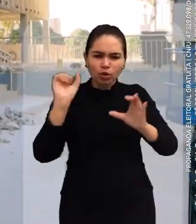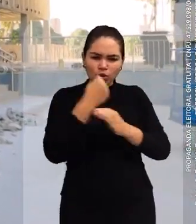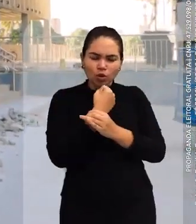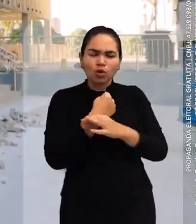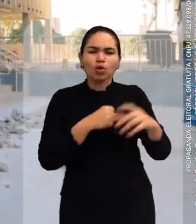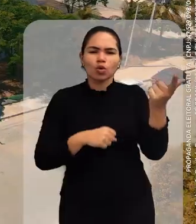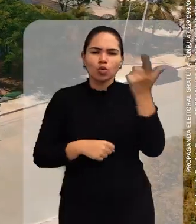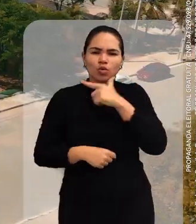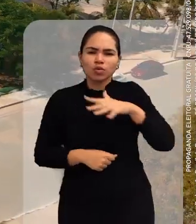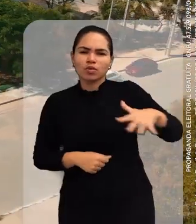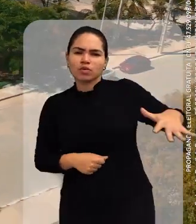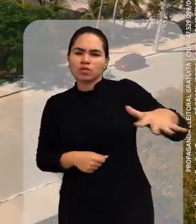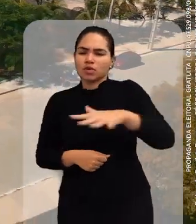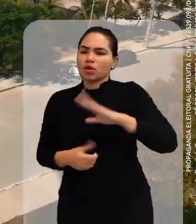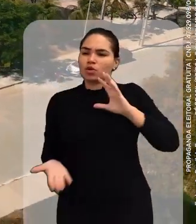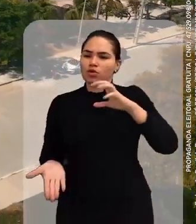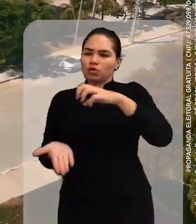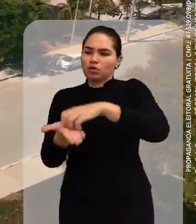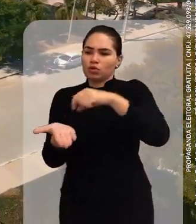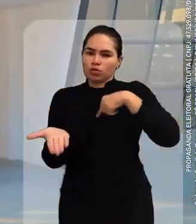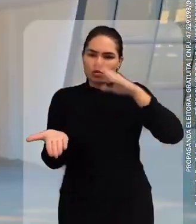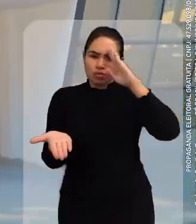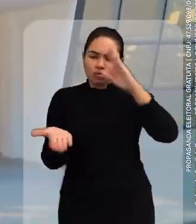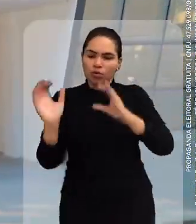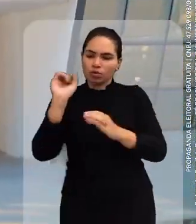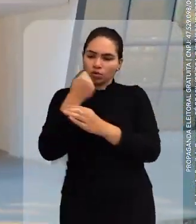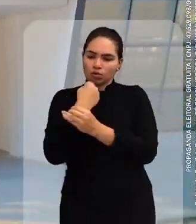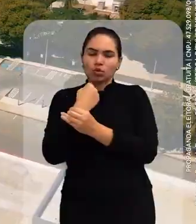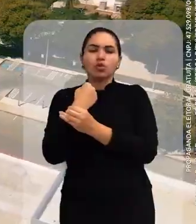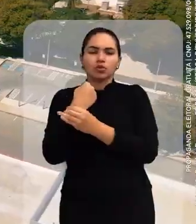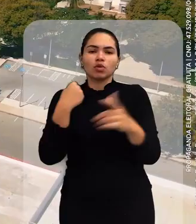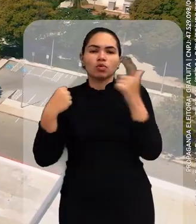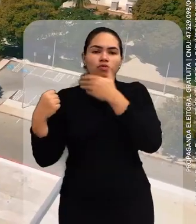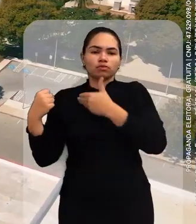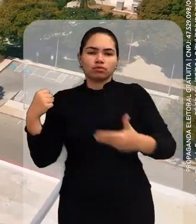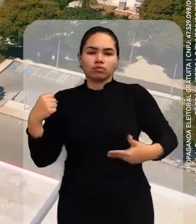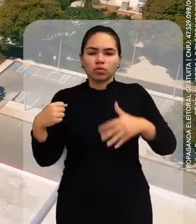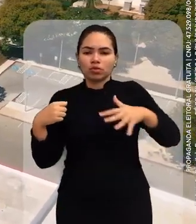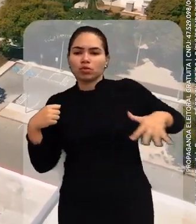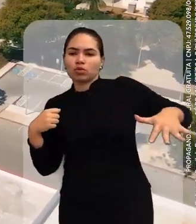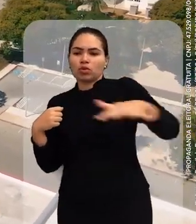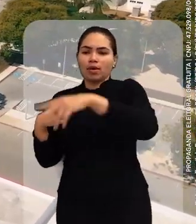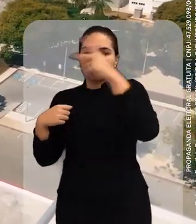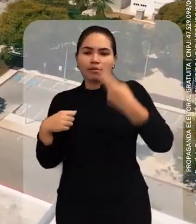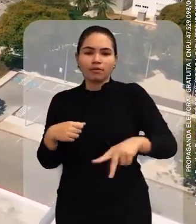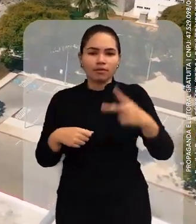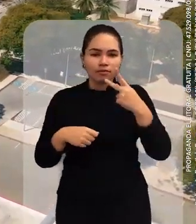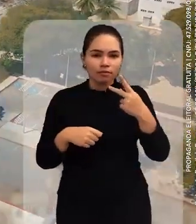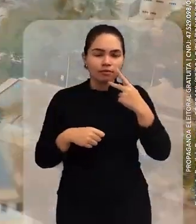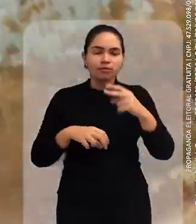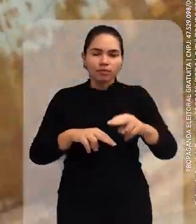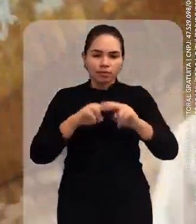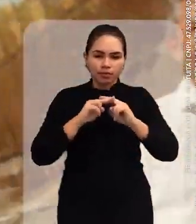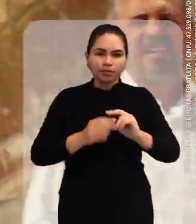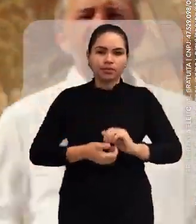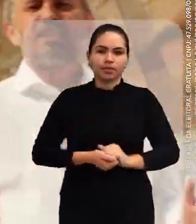vídeo monitoramento, estamos construindo o CISP, o Centro Integrado de Segurança Pública na Guanambi, em Fortaleza.